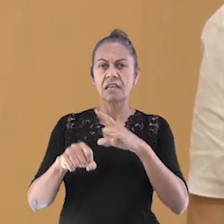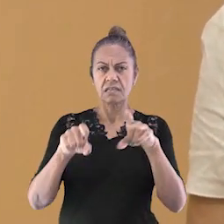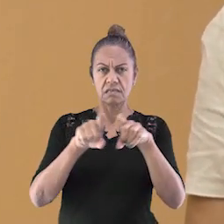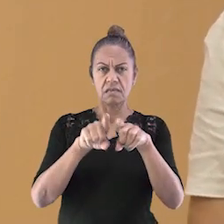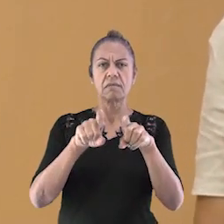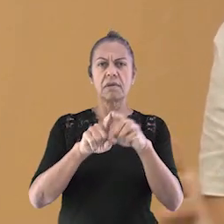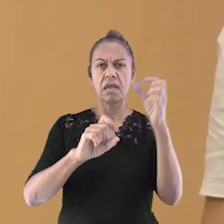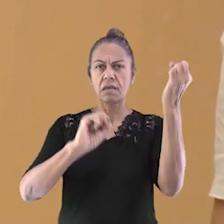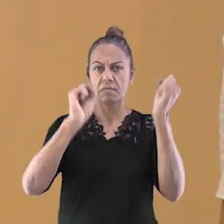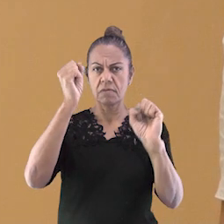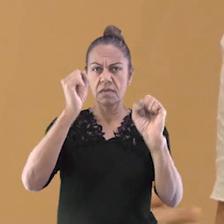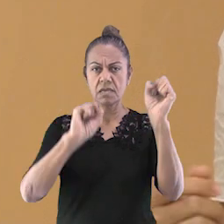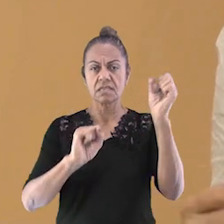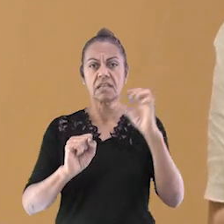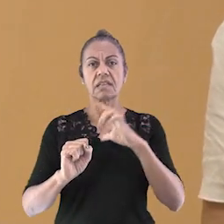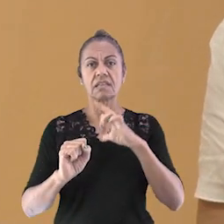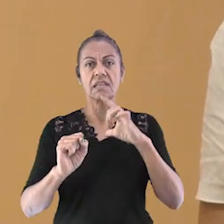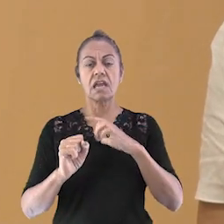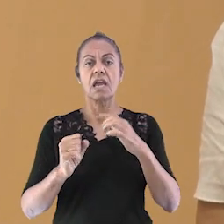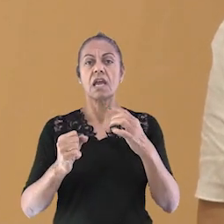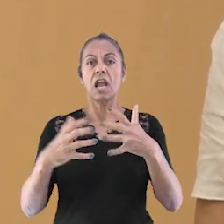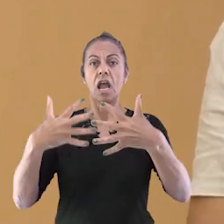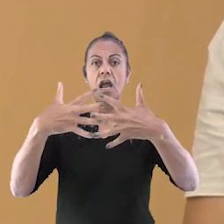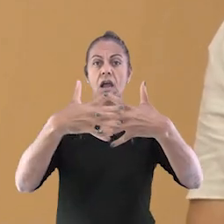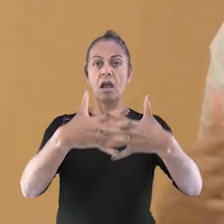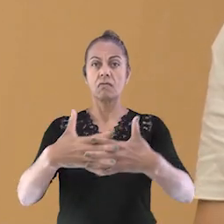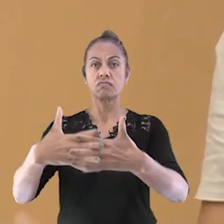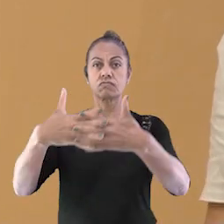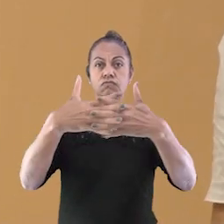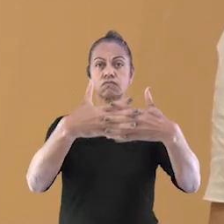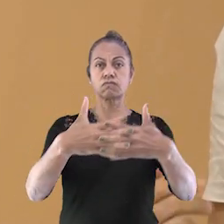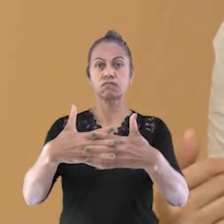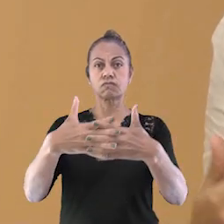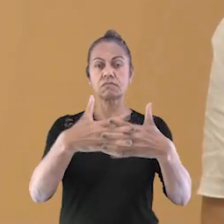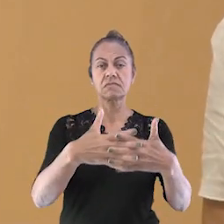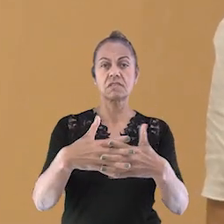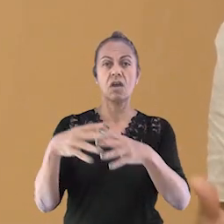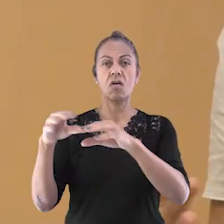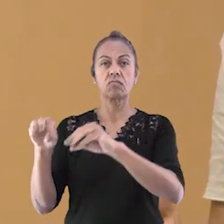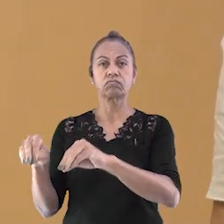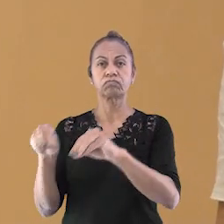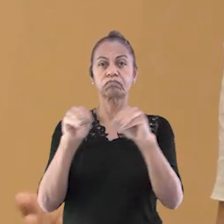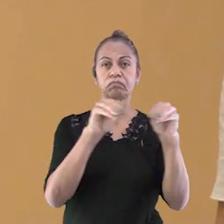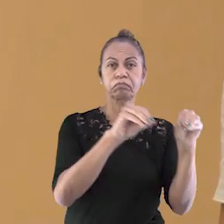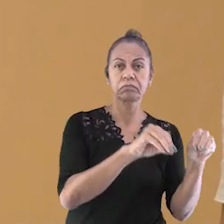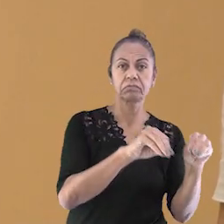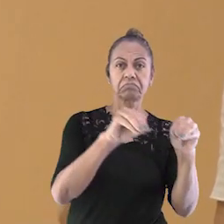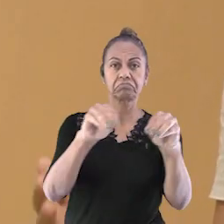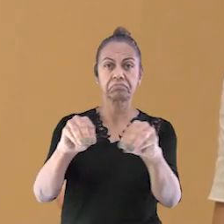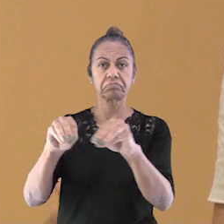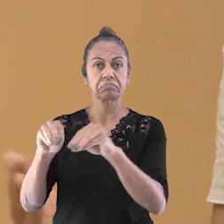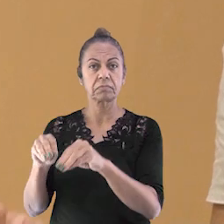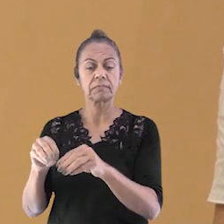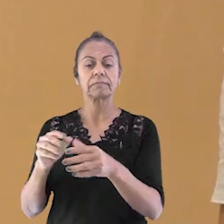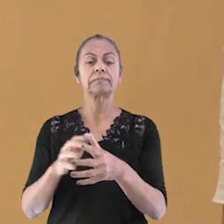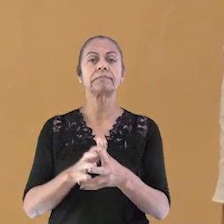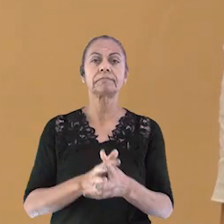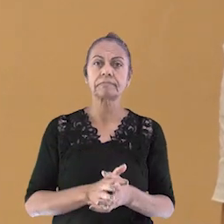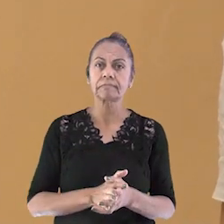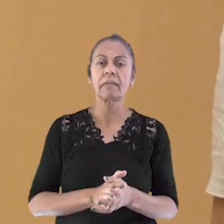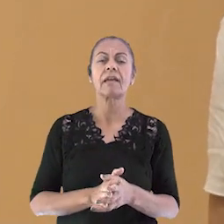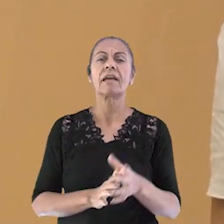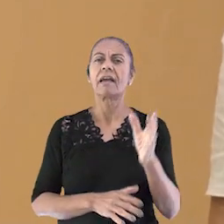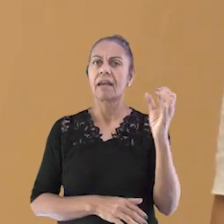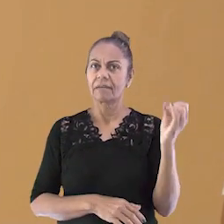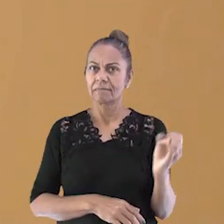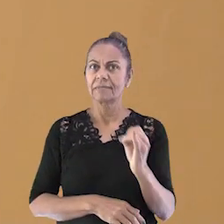empresas que movimentam cargas em caminhões de um município para o outro, como as empresas de logística que existem em Viana.